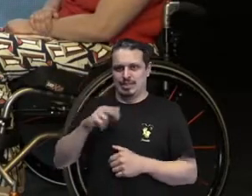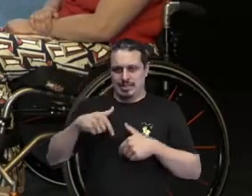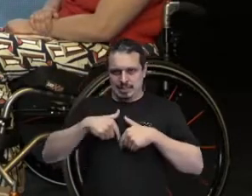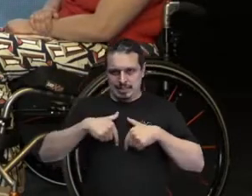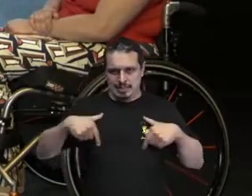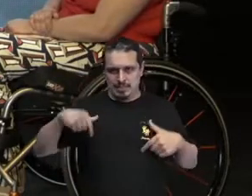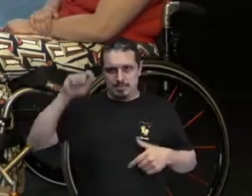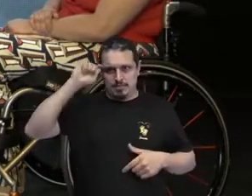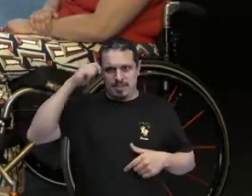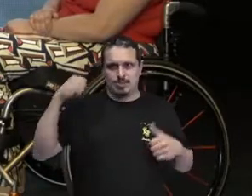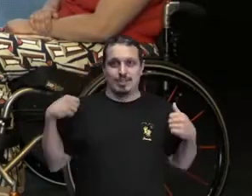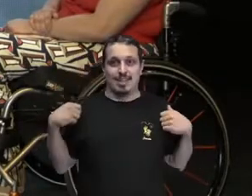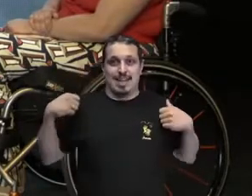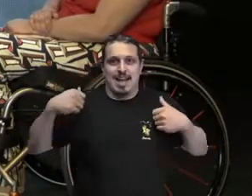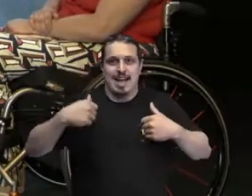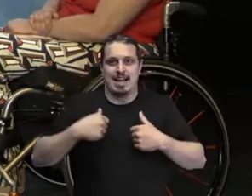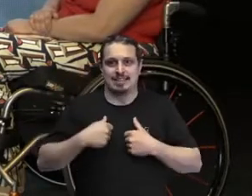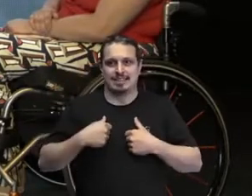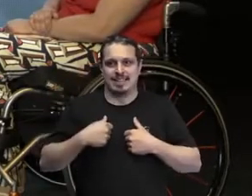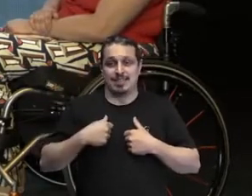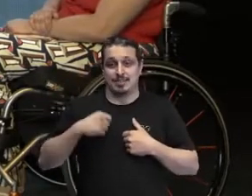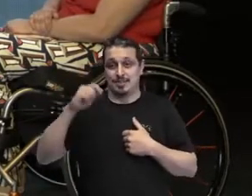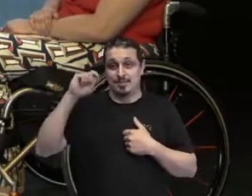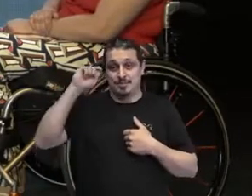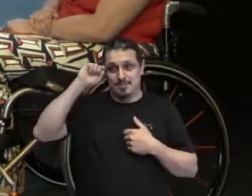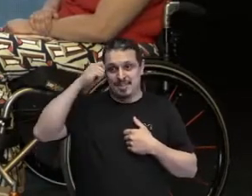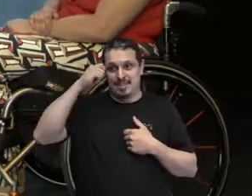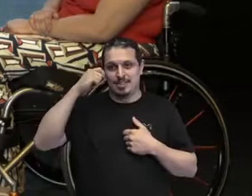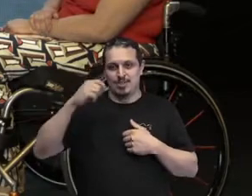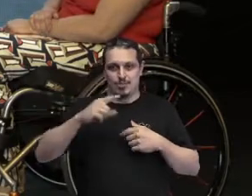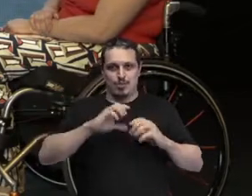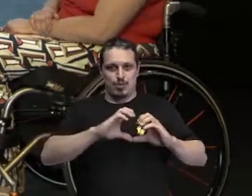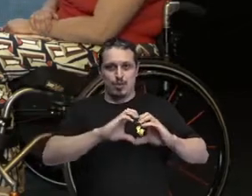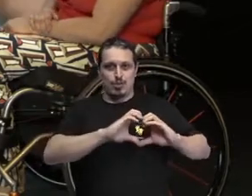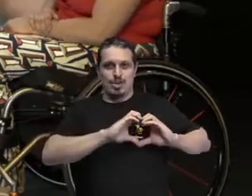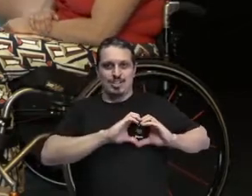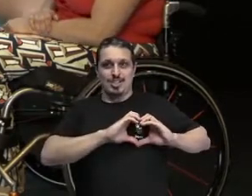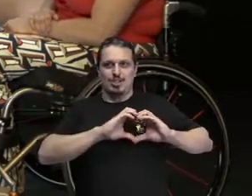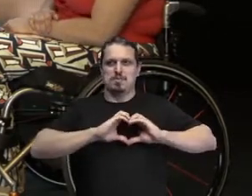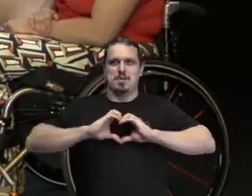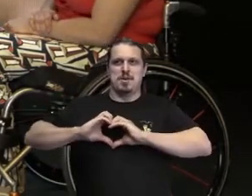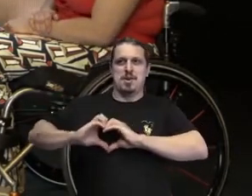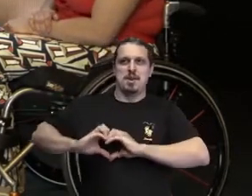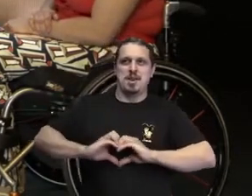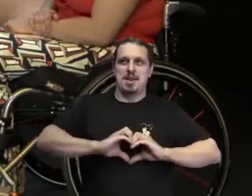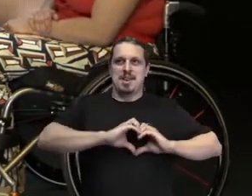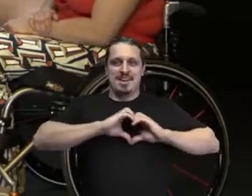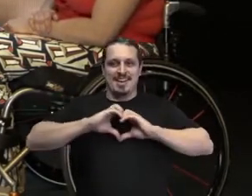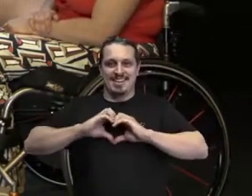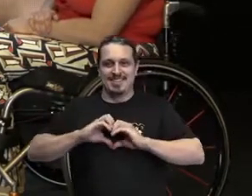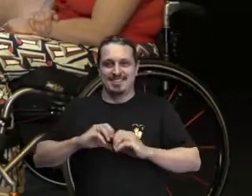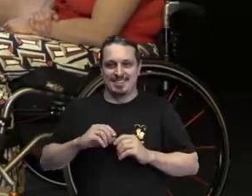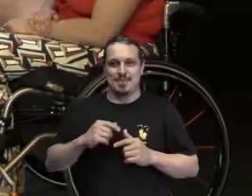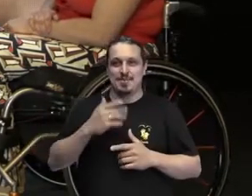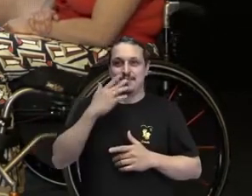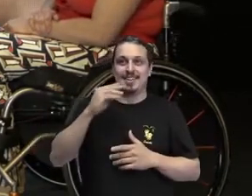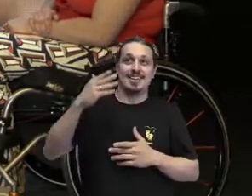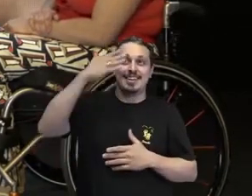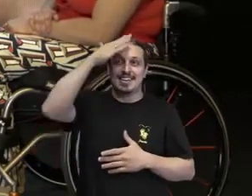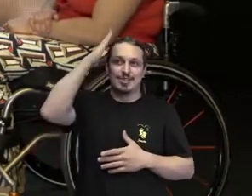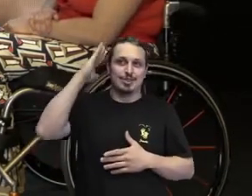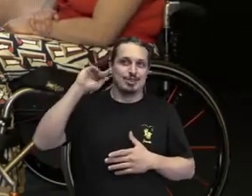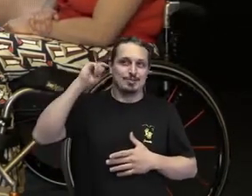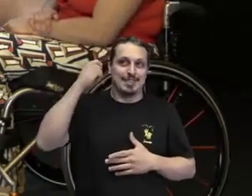por cima, preta, com coraçõezinhos brancos. Tenho cabelos pretos, estou levemente